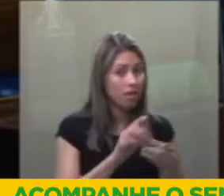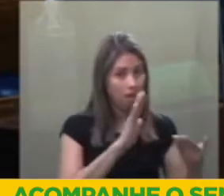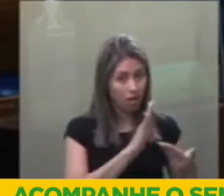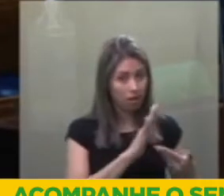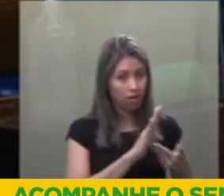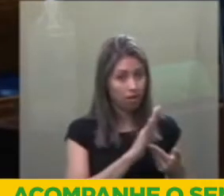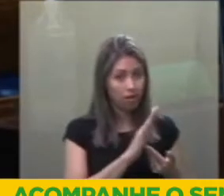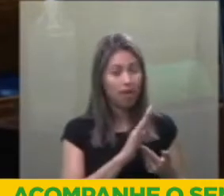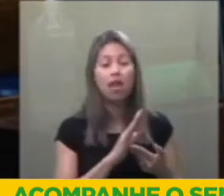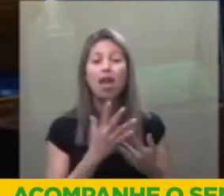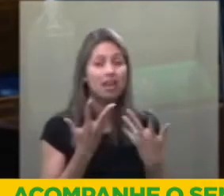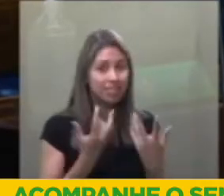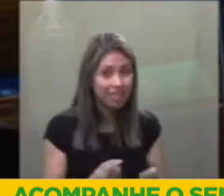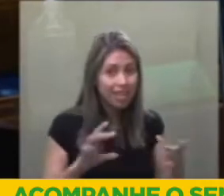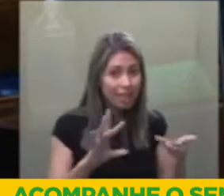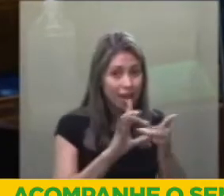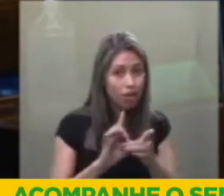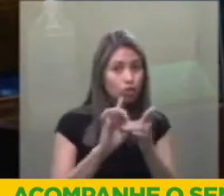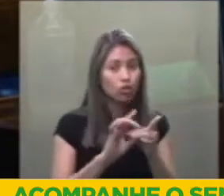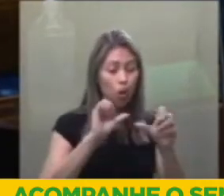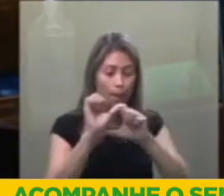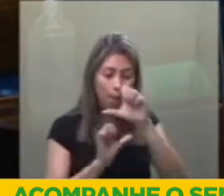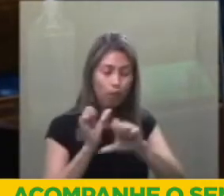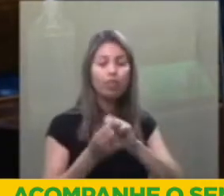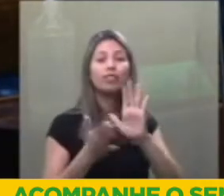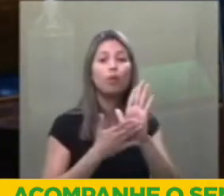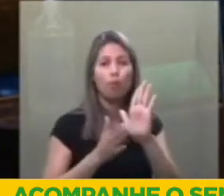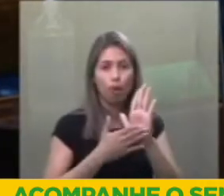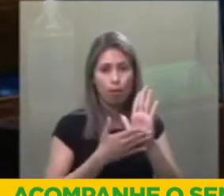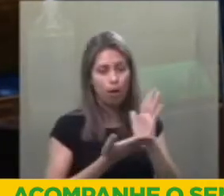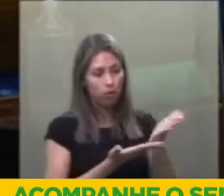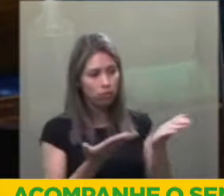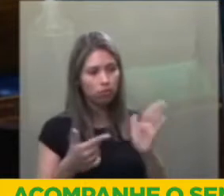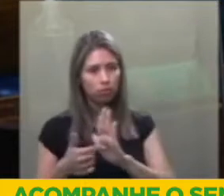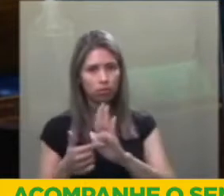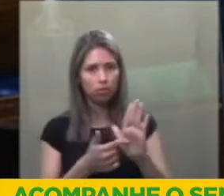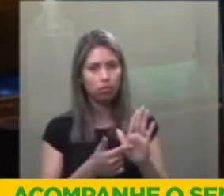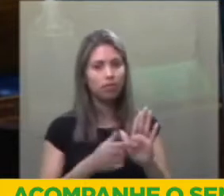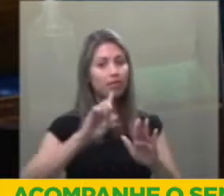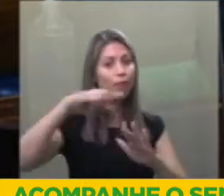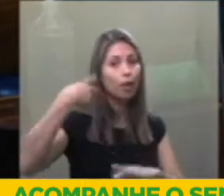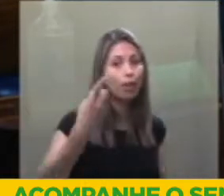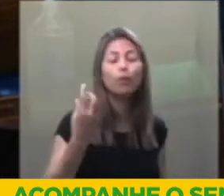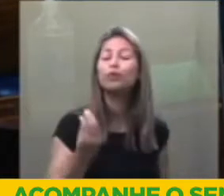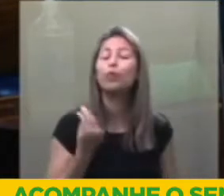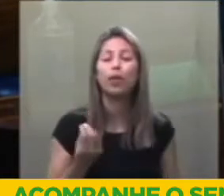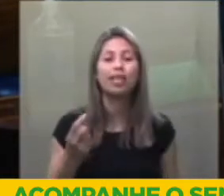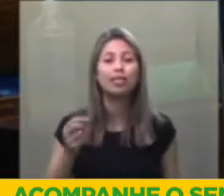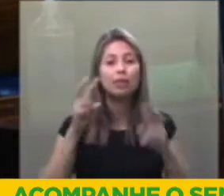acatar as alterações a que propostas. E depois, o que se vê